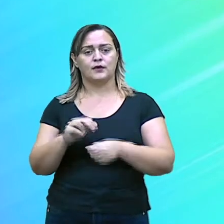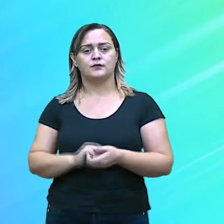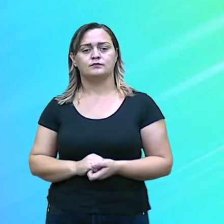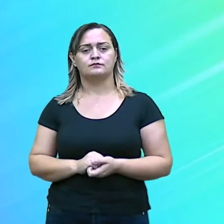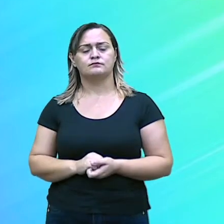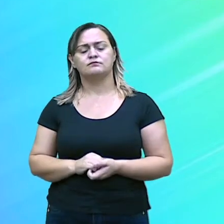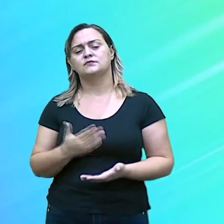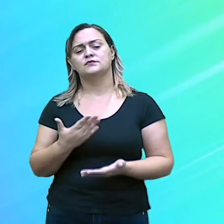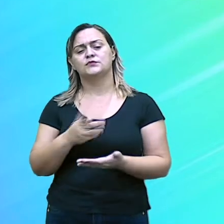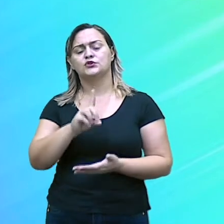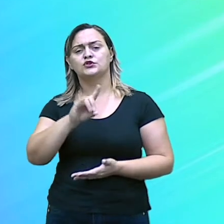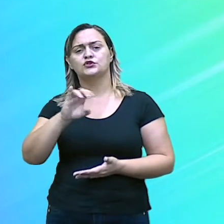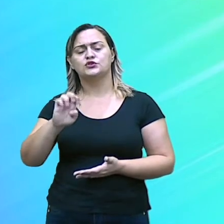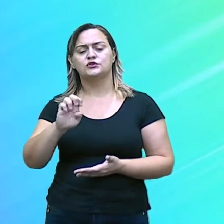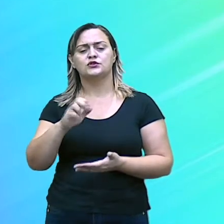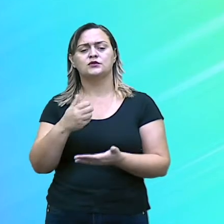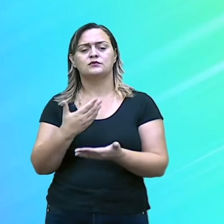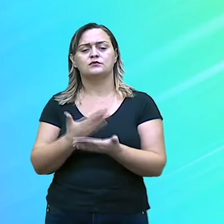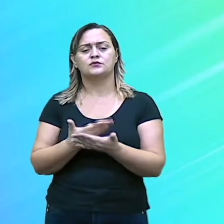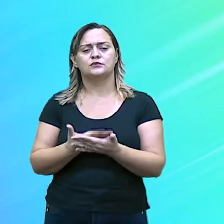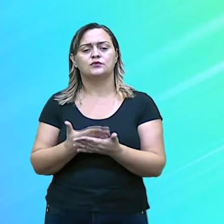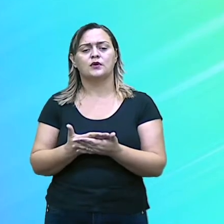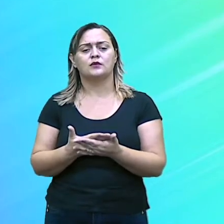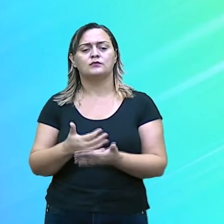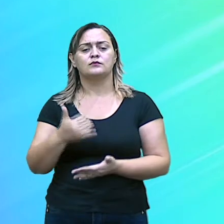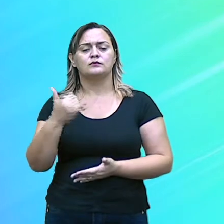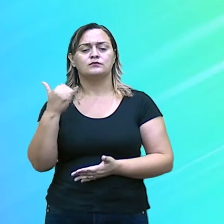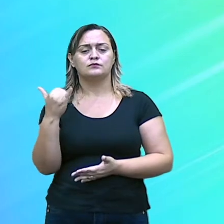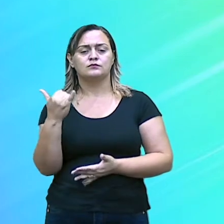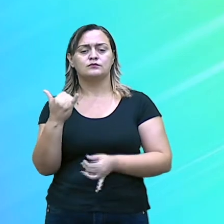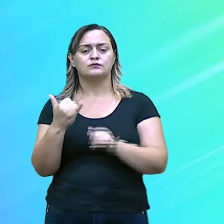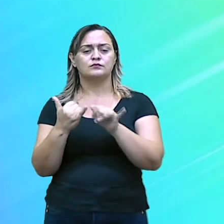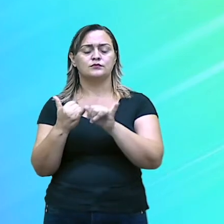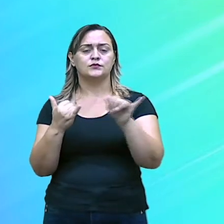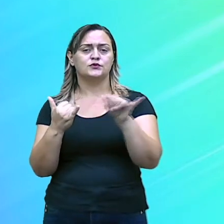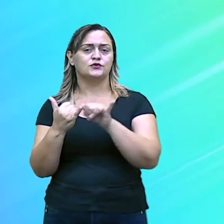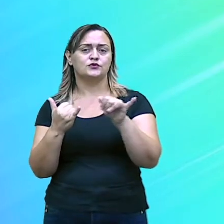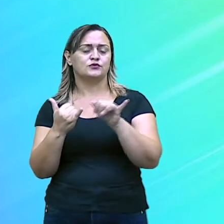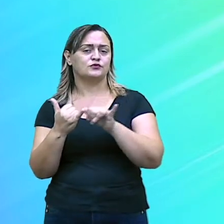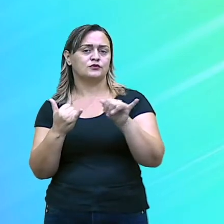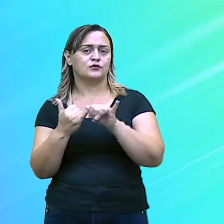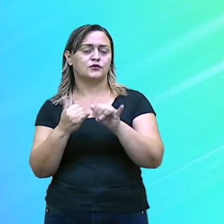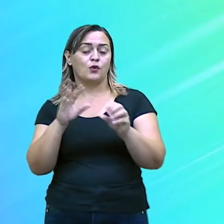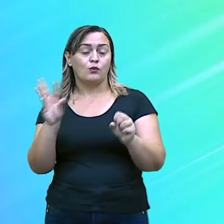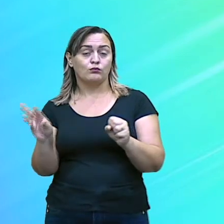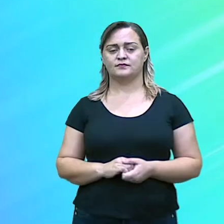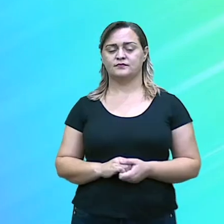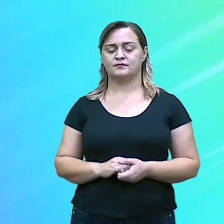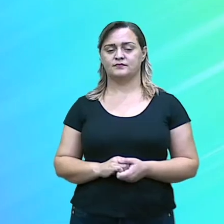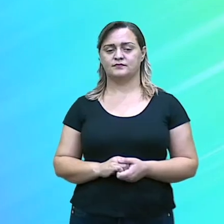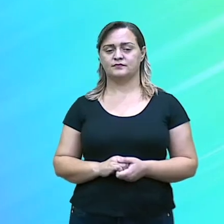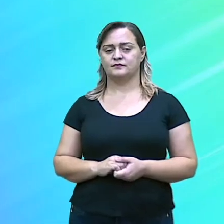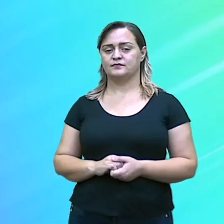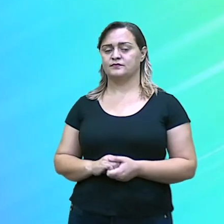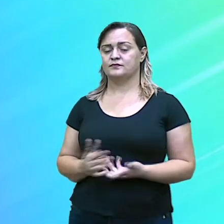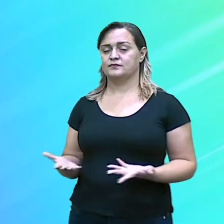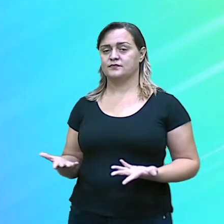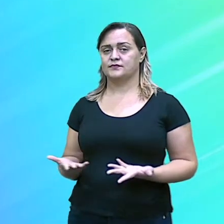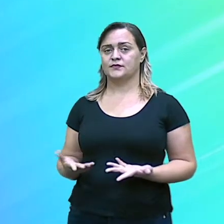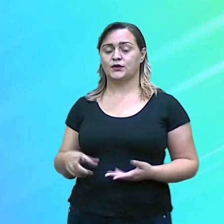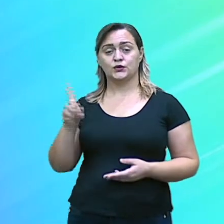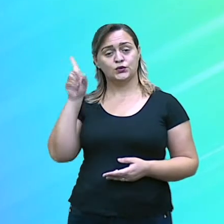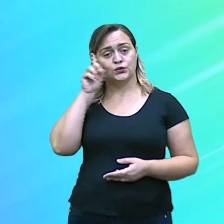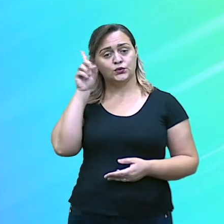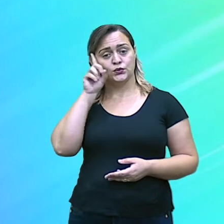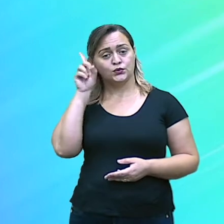de estudar aí? Objeto indireto. Tá completando o sentido do verbo. Não isso? E todos os dias?